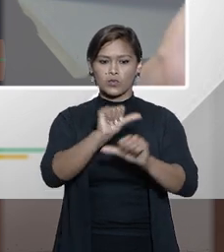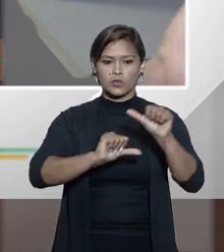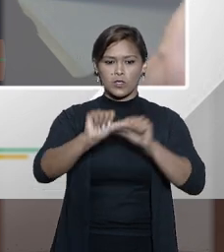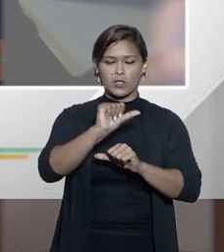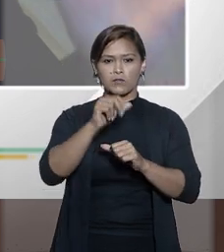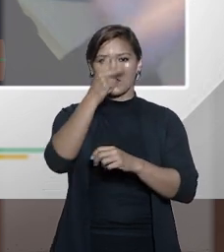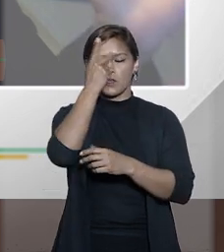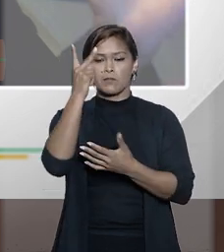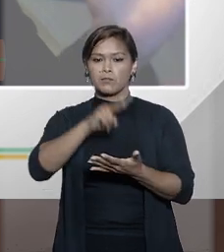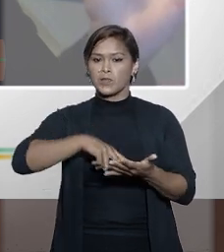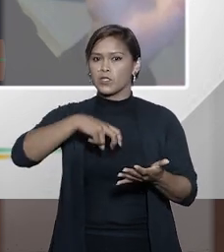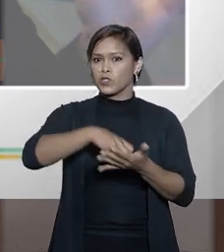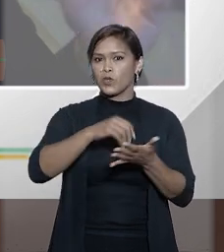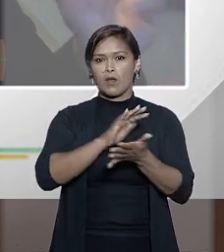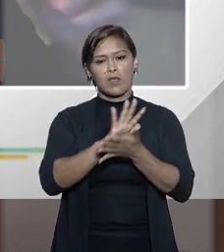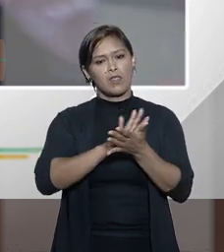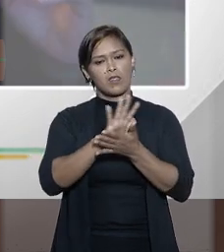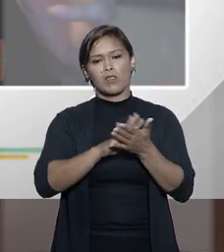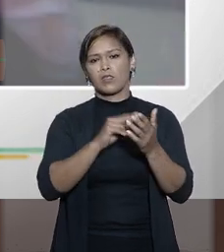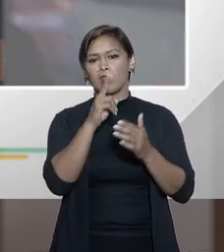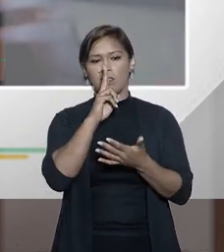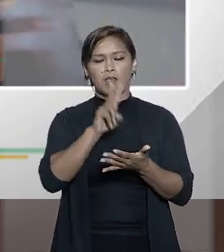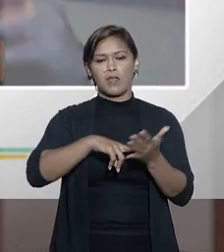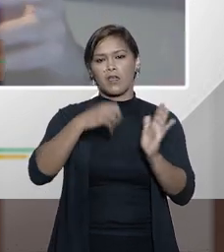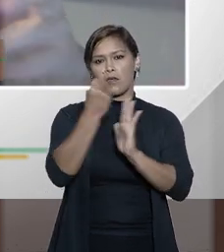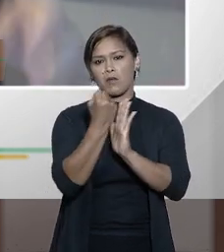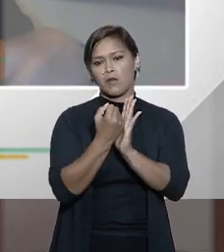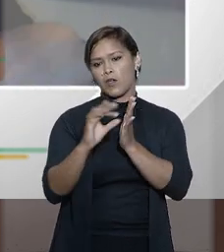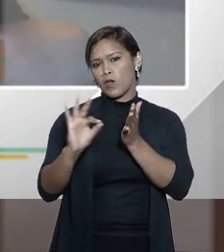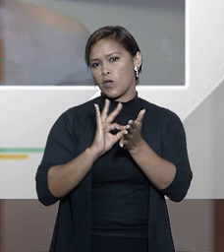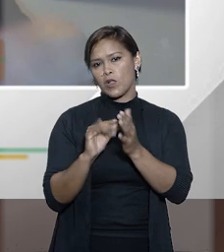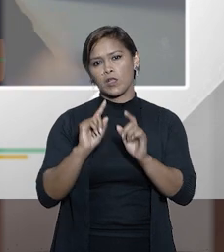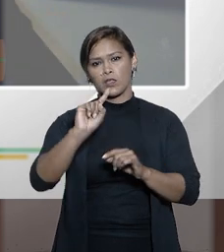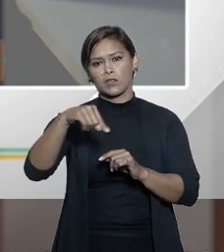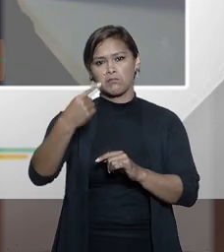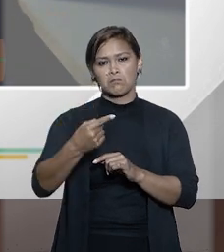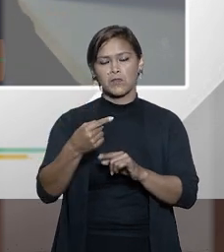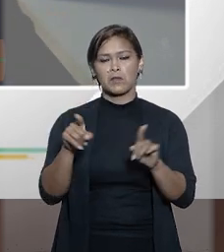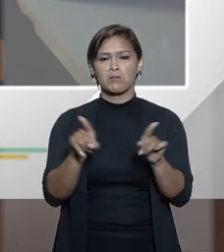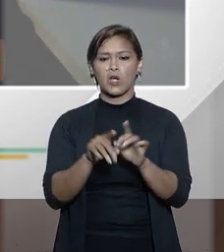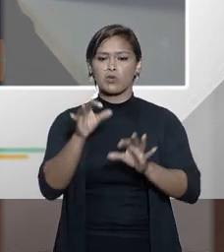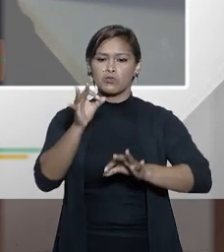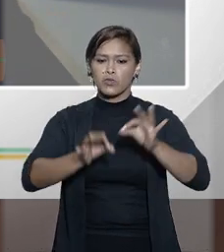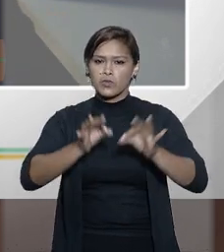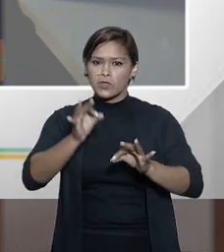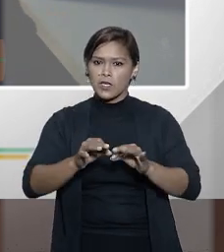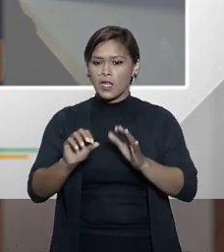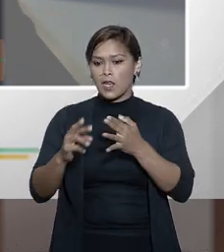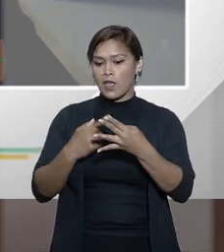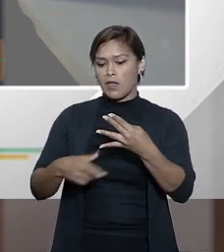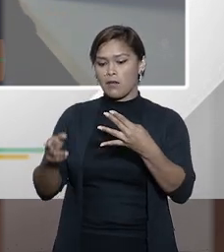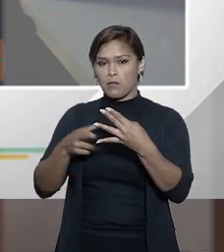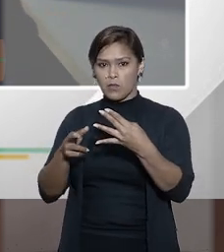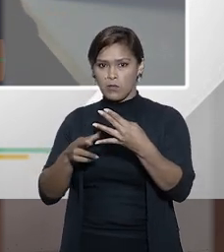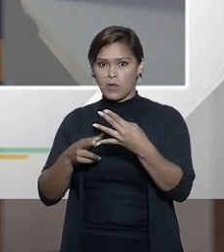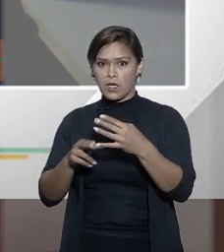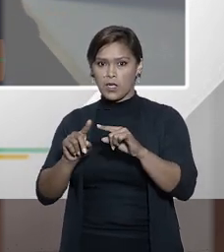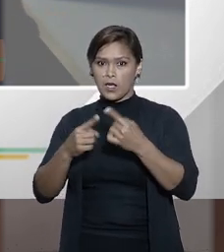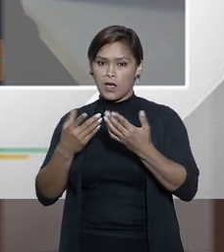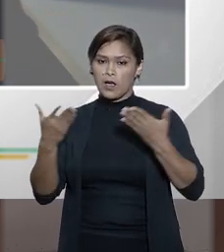condenadas por hora ninguém homologa é um procedimento administrativo que depois se judicializa em primeira instância